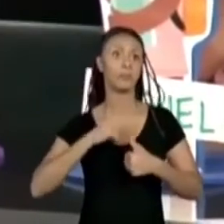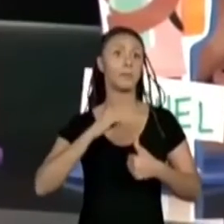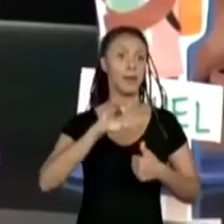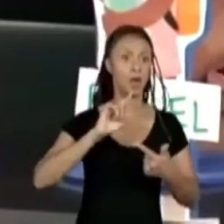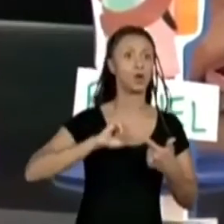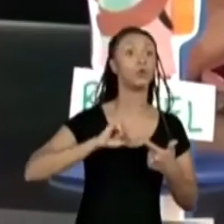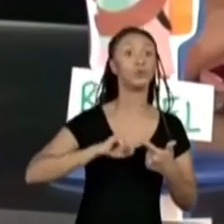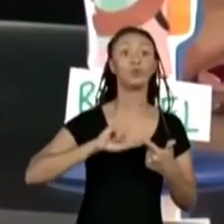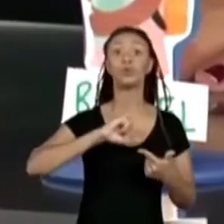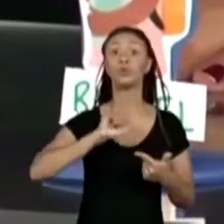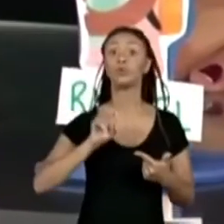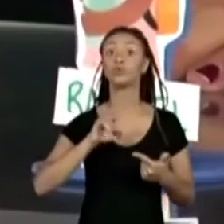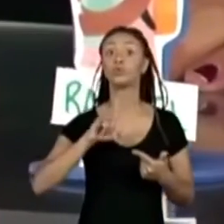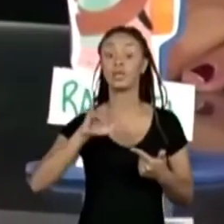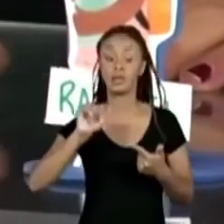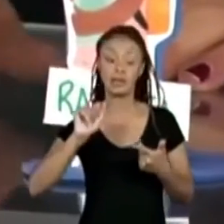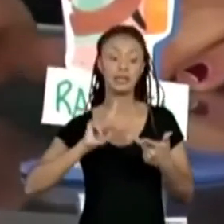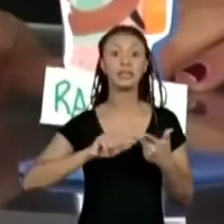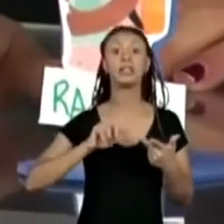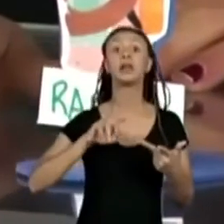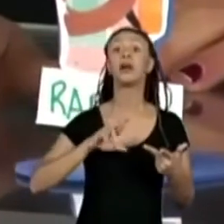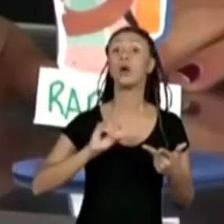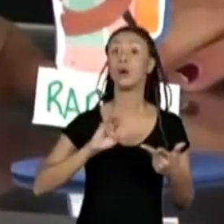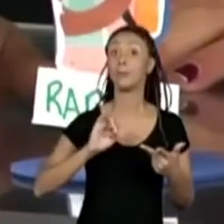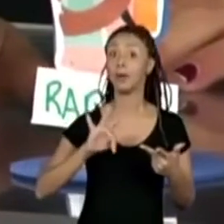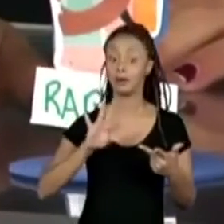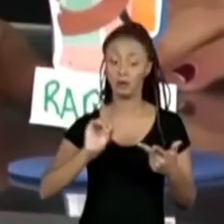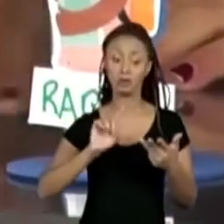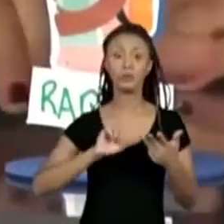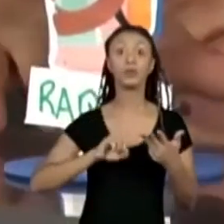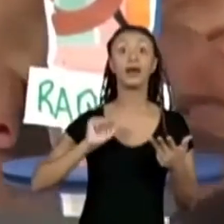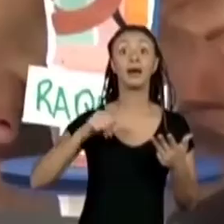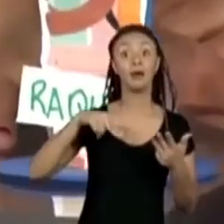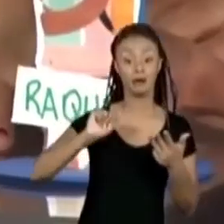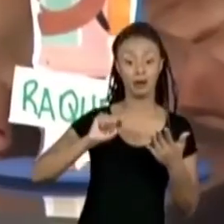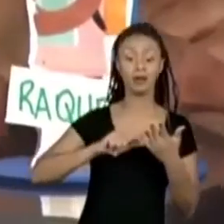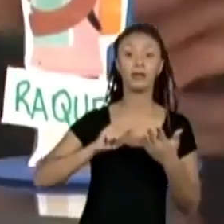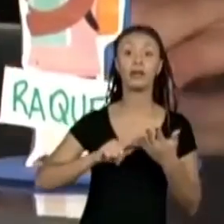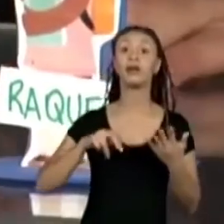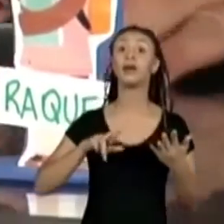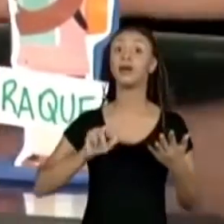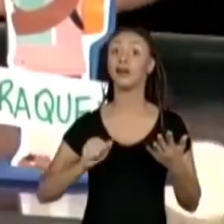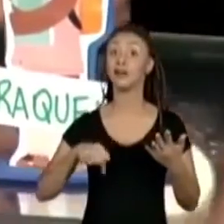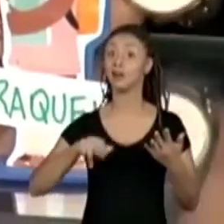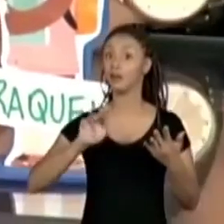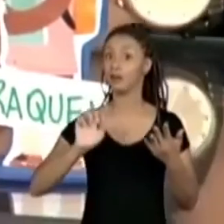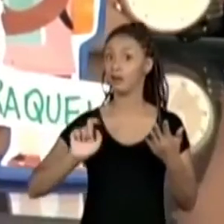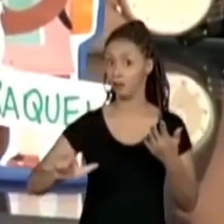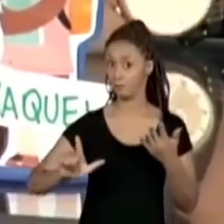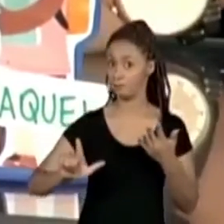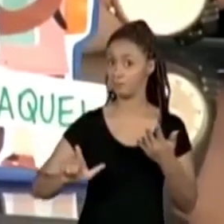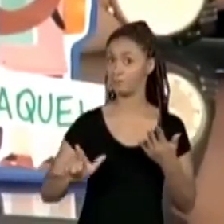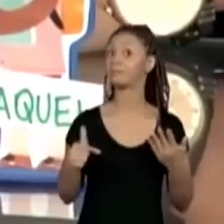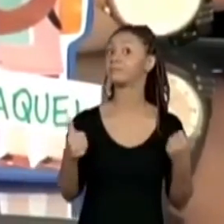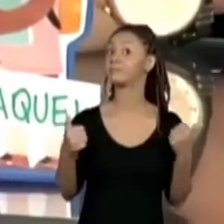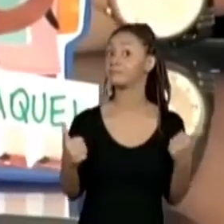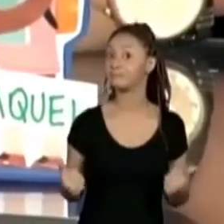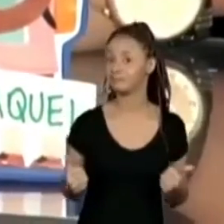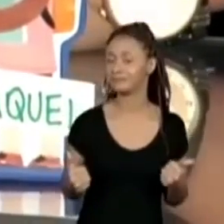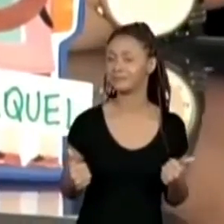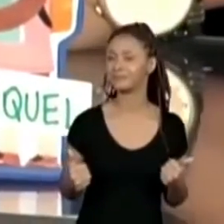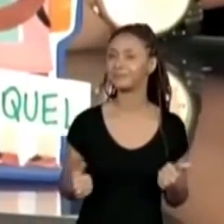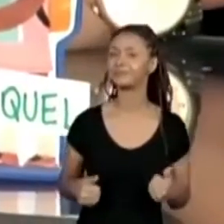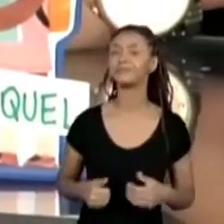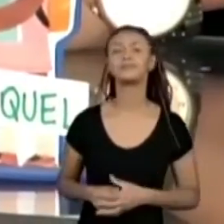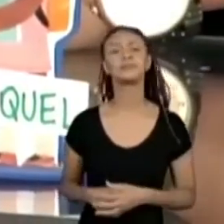chamada Juliana, Roberto, a Ana e a Raquel. Tudo bem. Como que